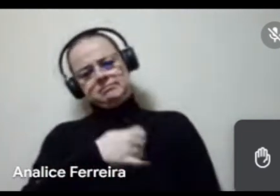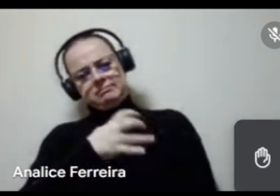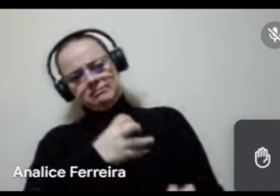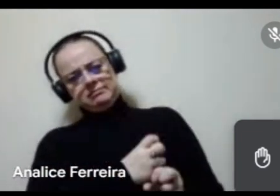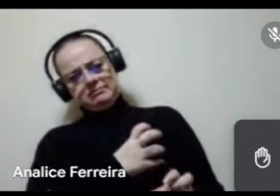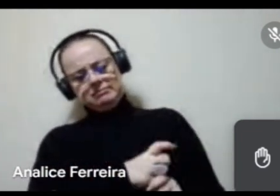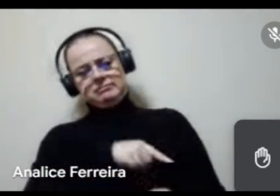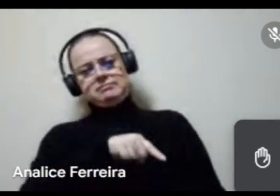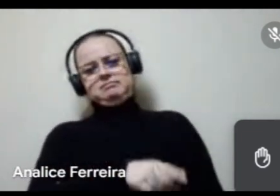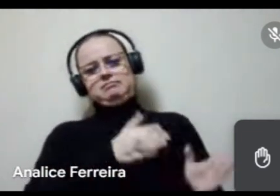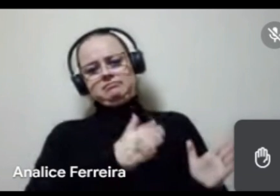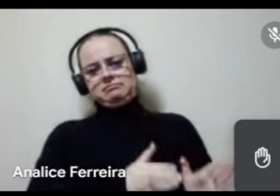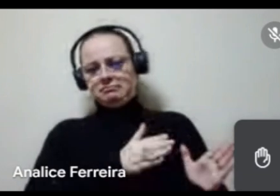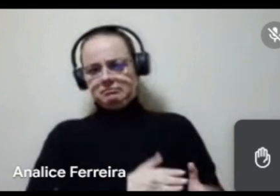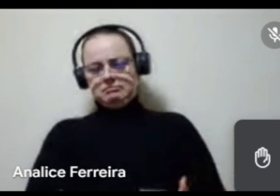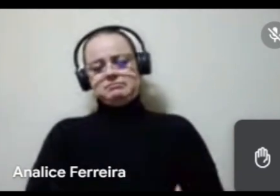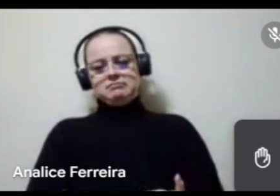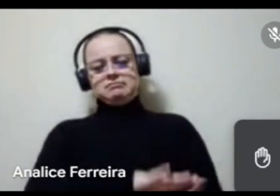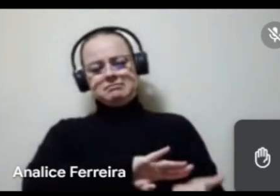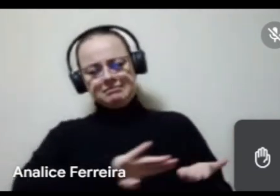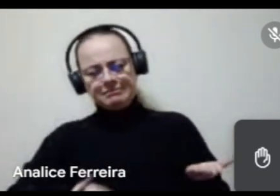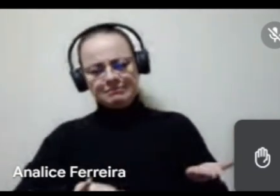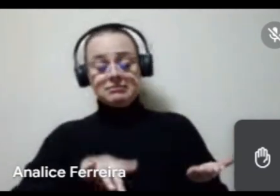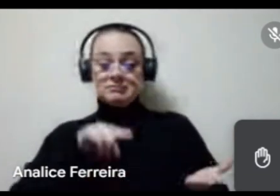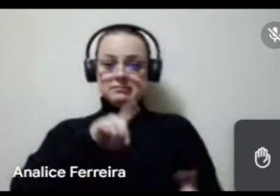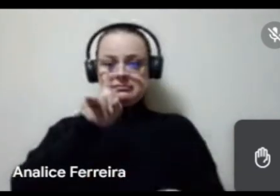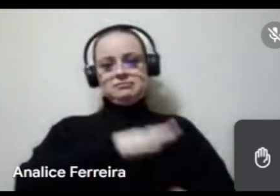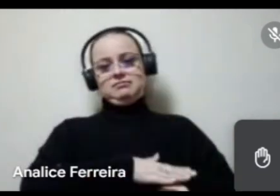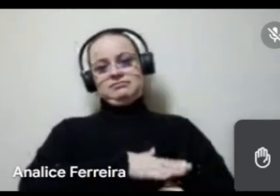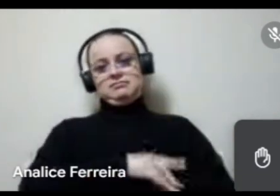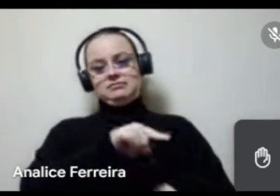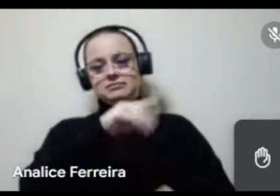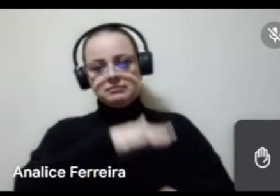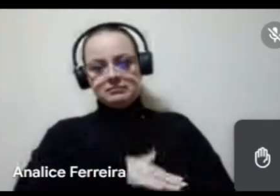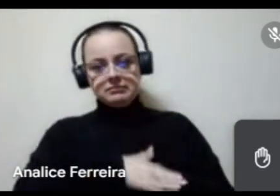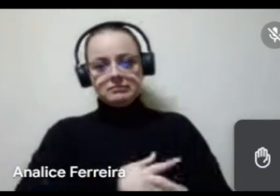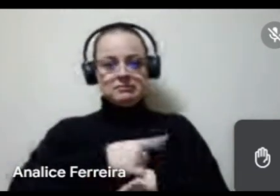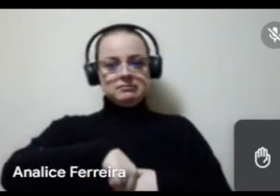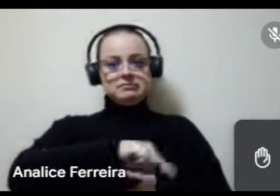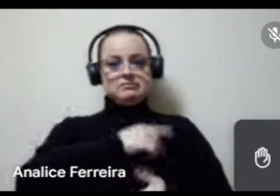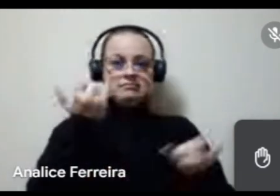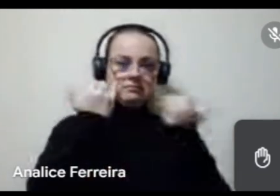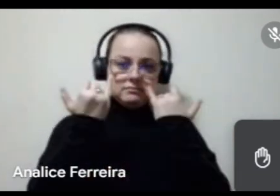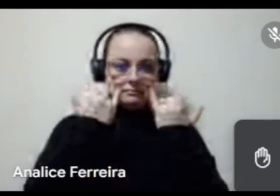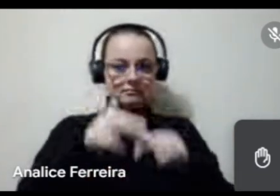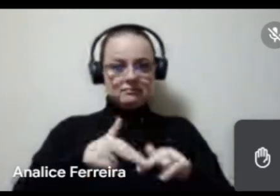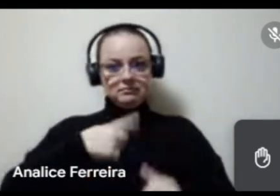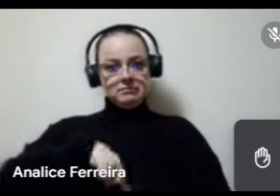segmento que é muito excluído. Esse é o momento, gente, esse é momento de a gente escutar vocês, é para isso que a gente está aqui.